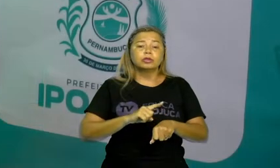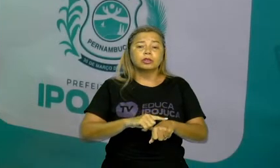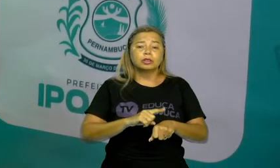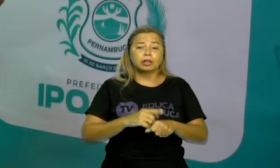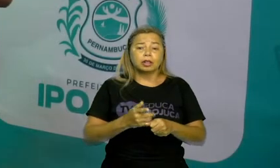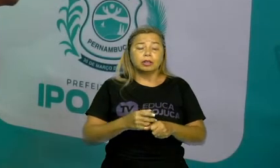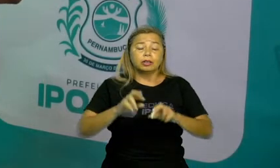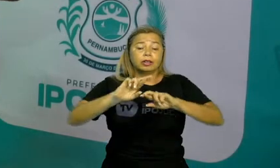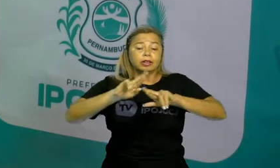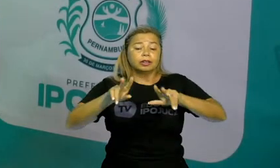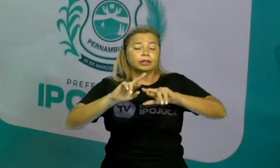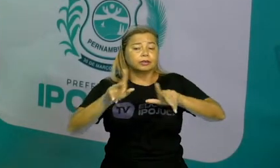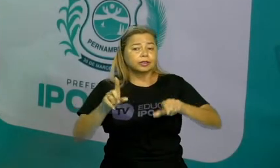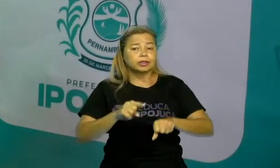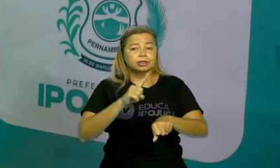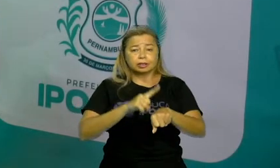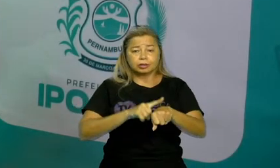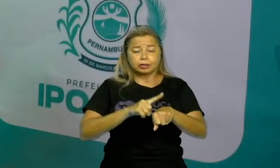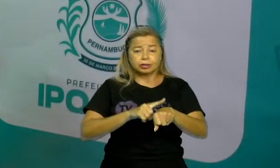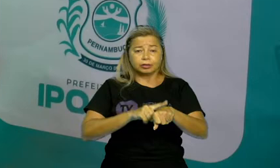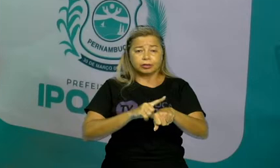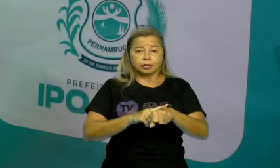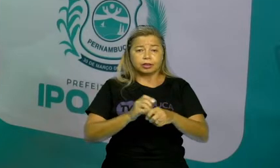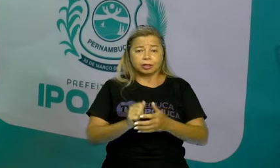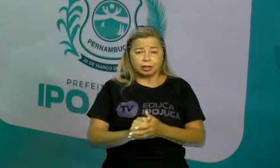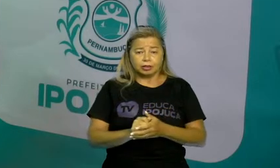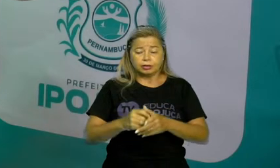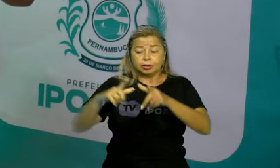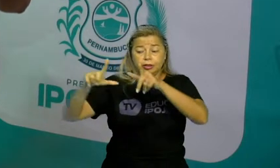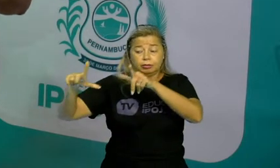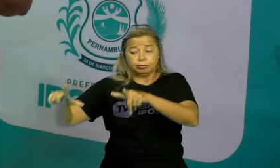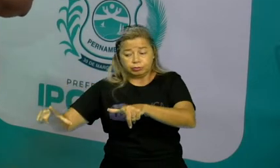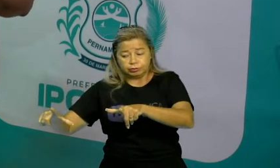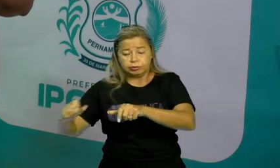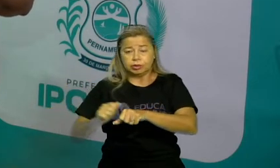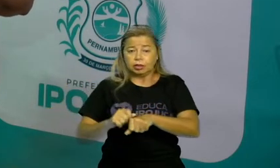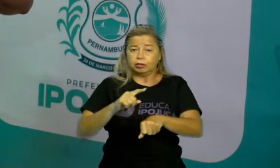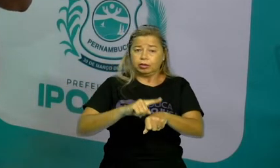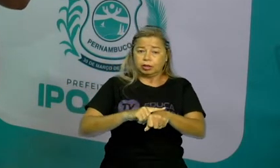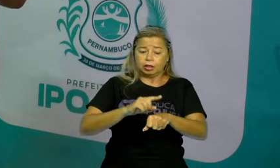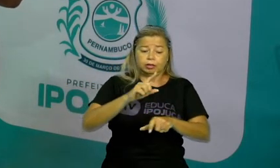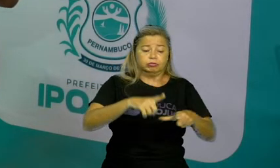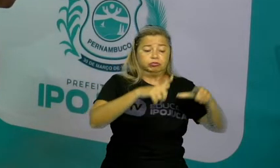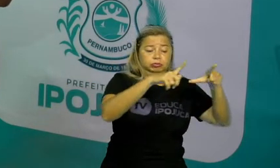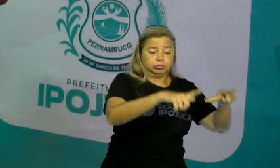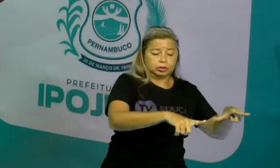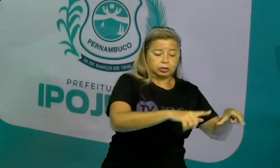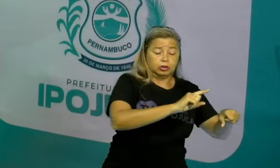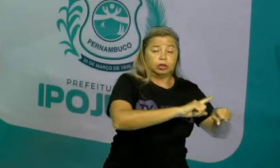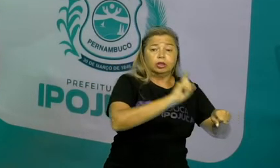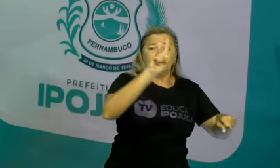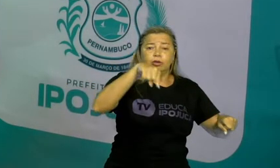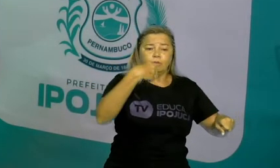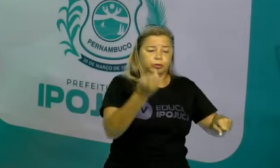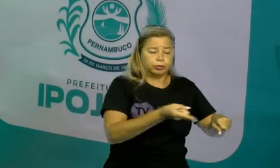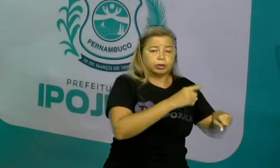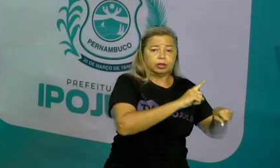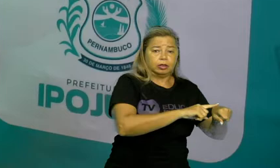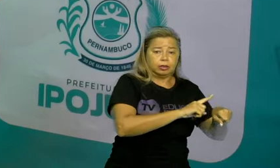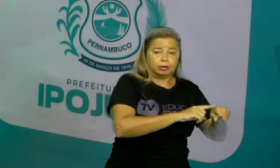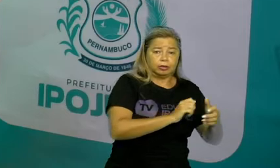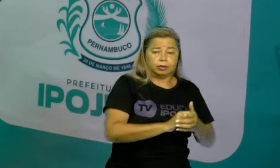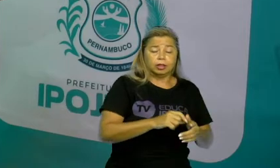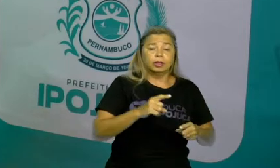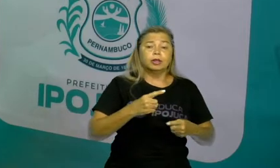diferença de horas que a gente tem em determinados locais do globo terrestre. A gente sabe que o nosso globo é uma